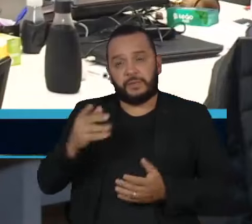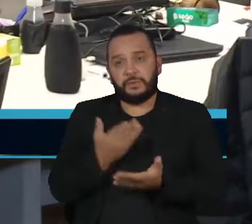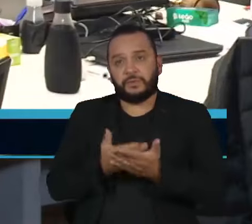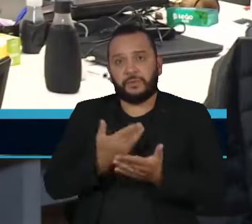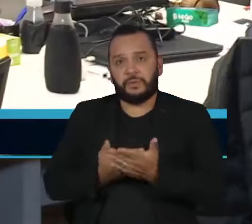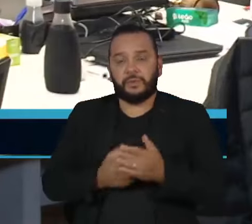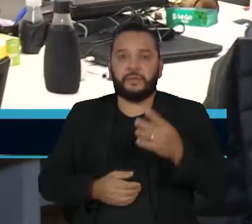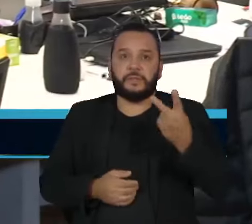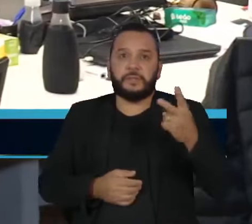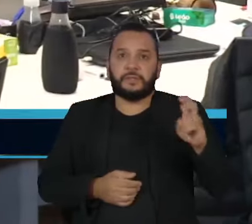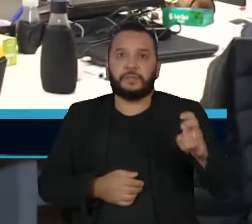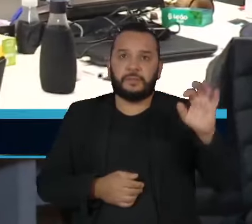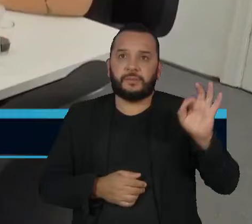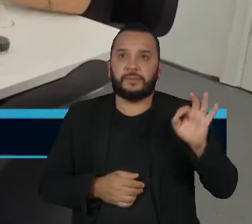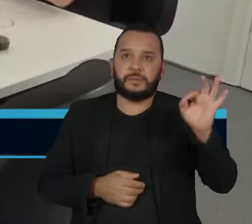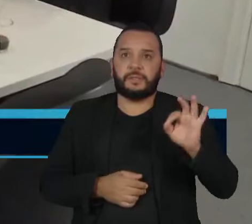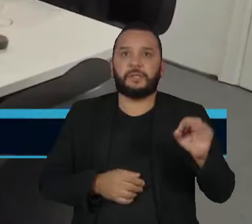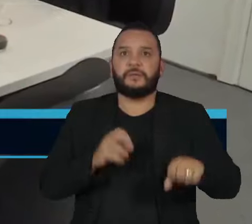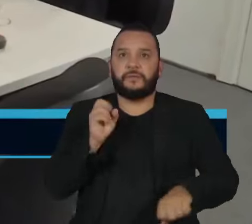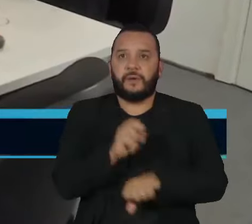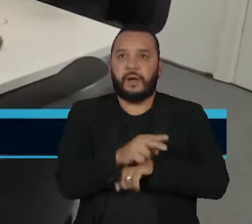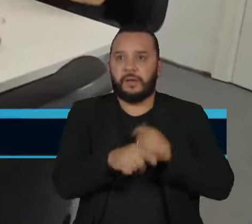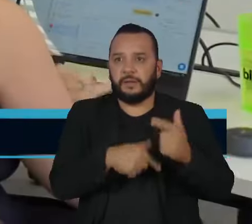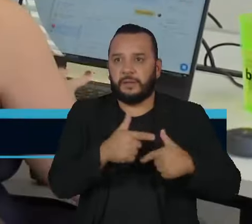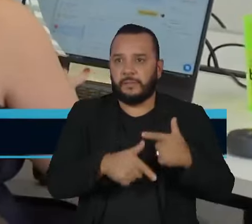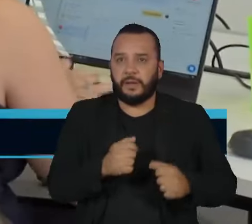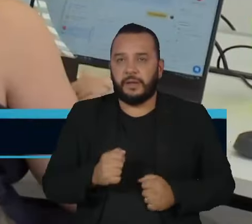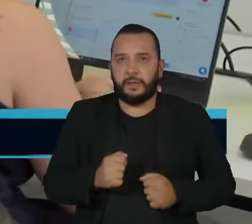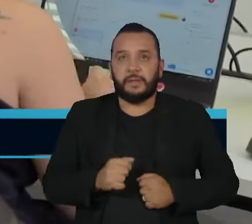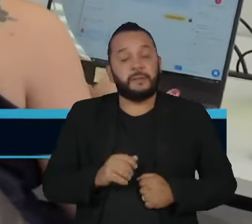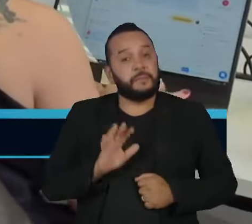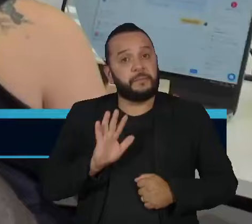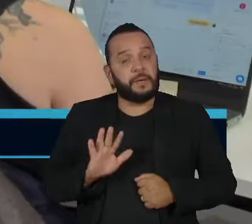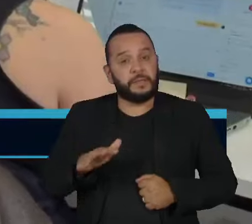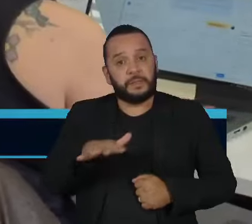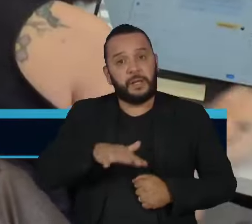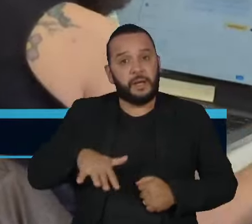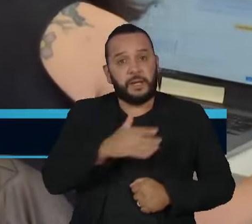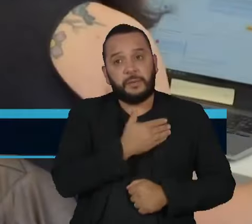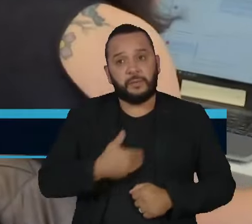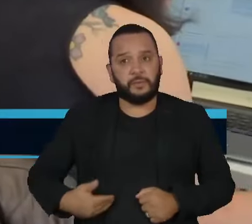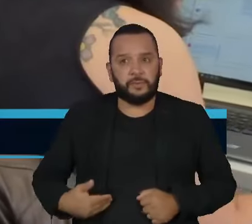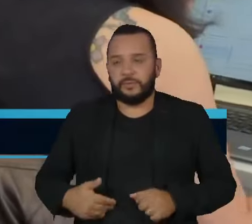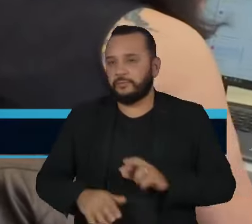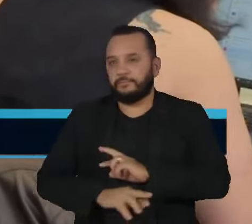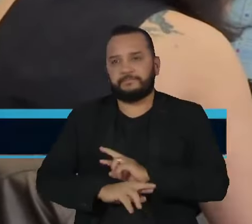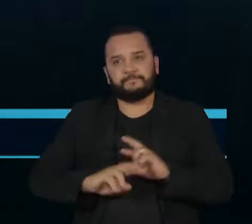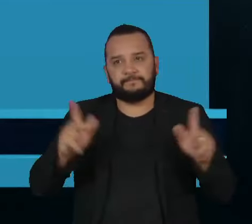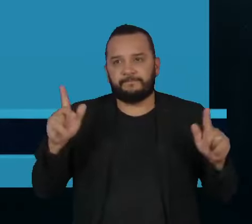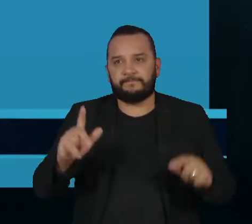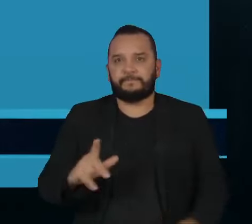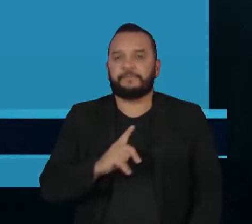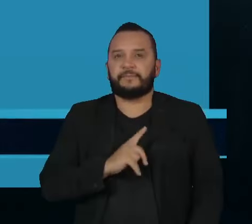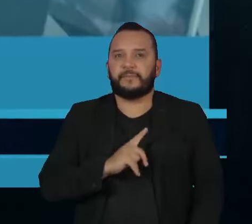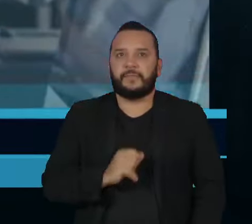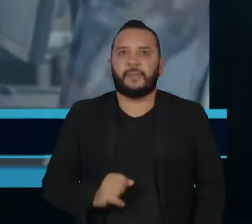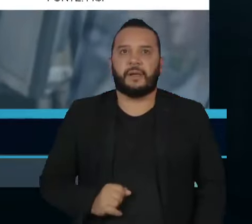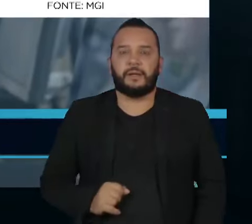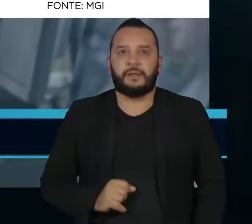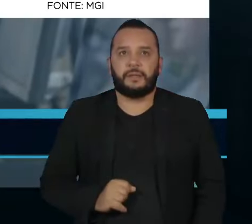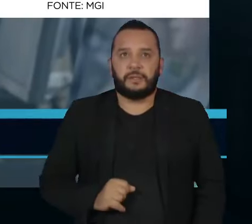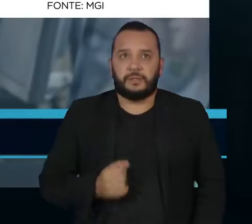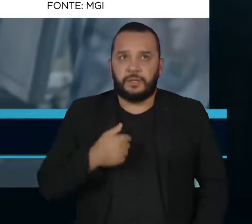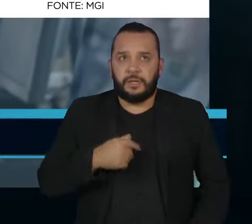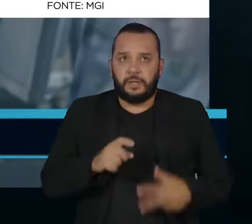quase 25% estão empregados. Mas no setor público, os números são bem diferentes. No Executivo